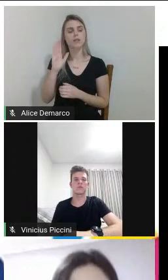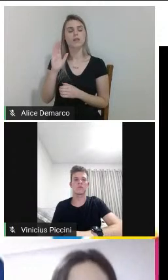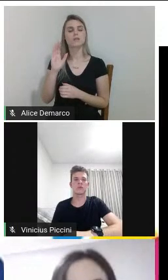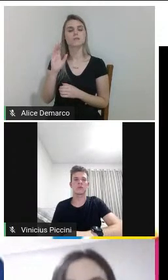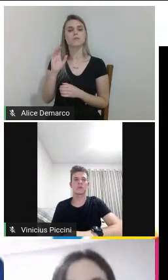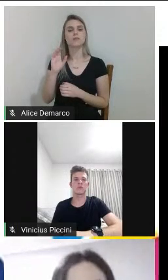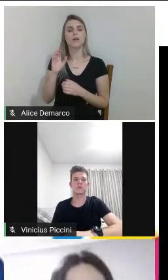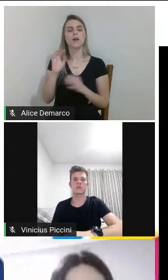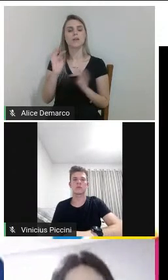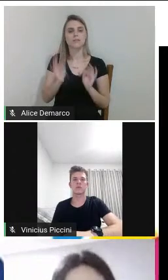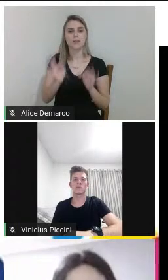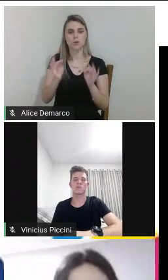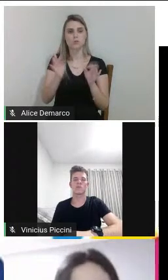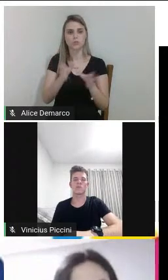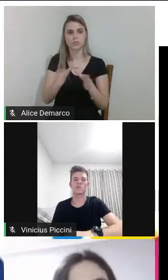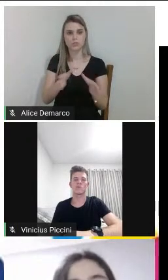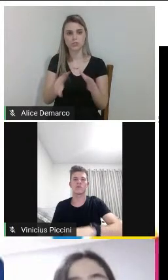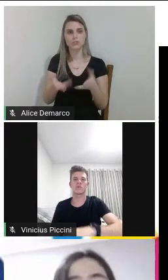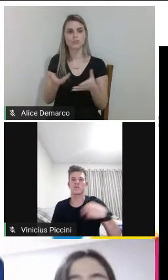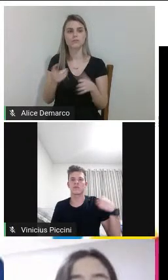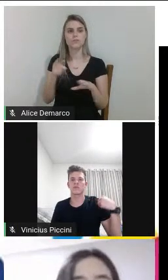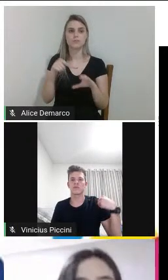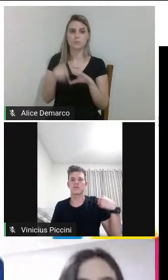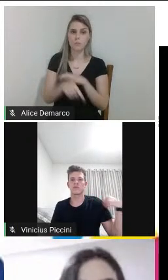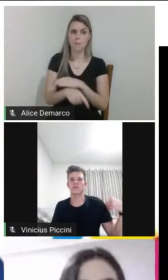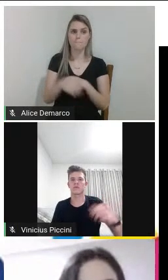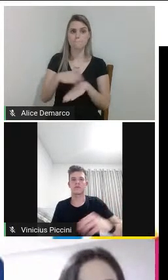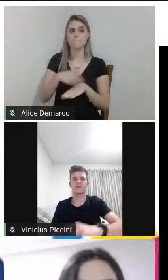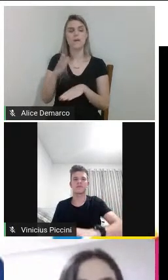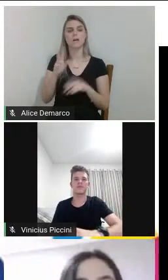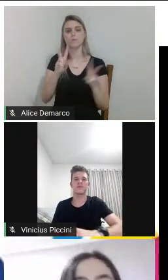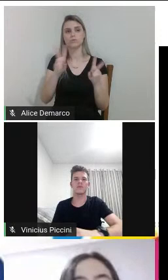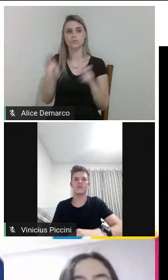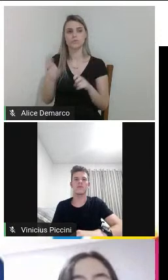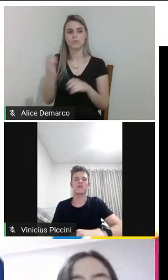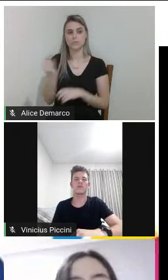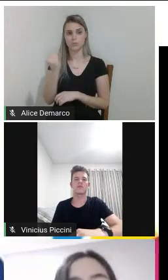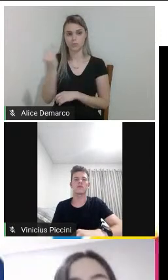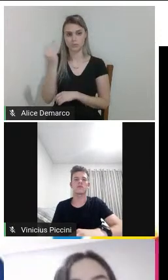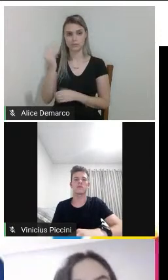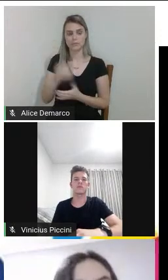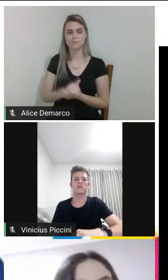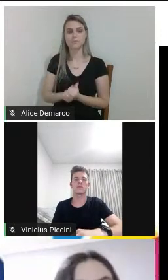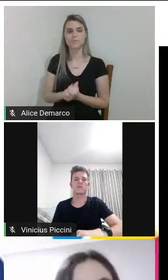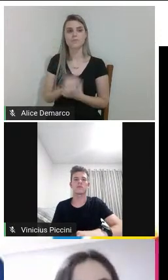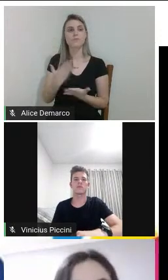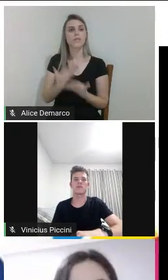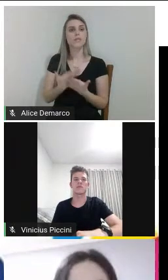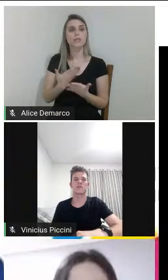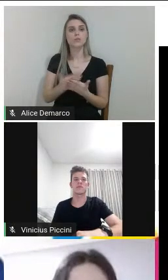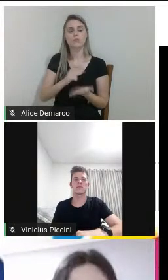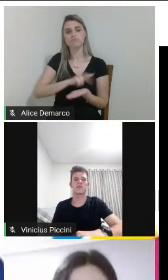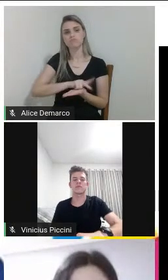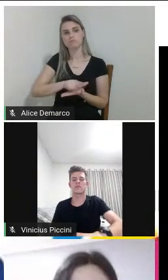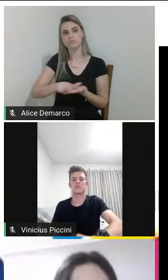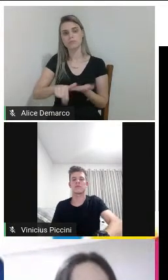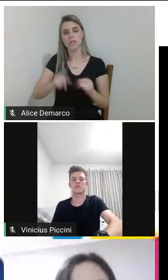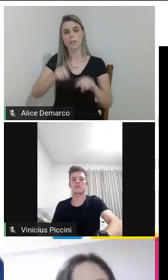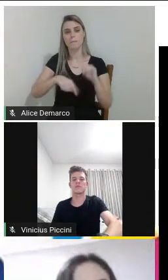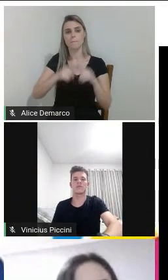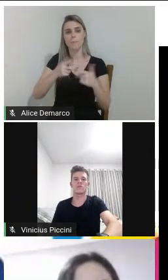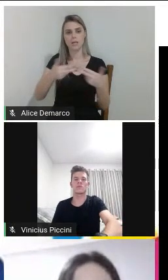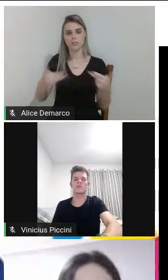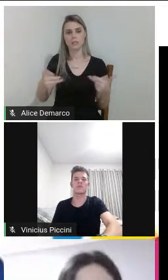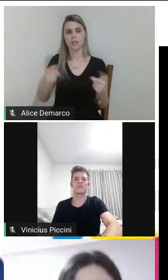assistiva se aprofundar um pouco mais nesse tema tão importante estudar os diferentes tipos de materiais que